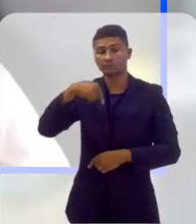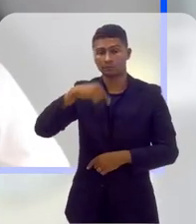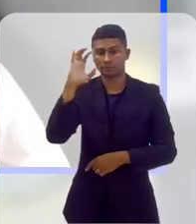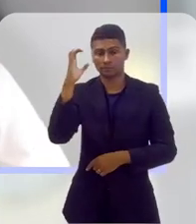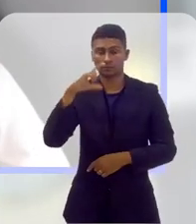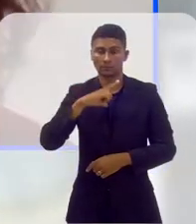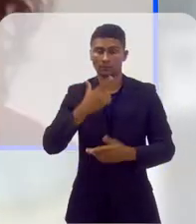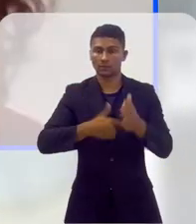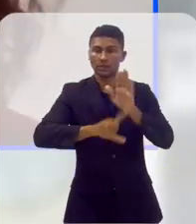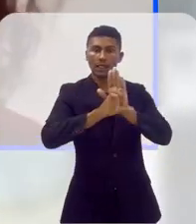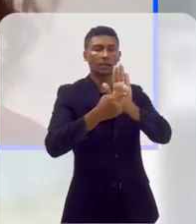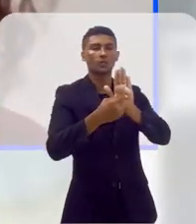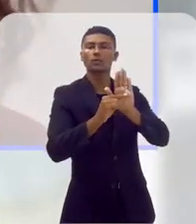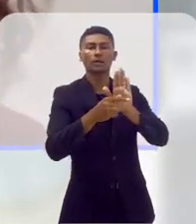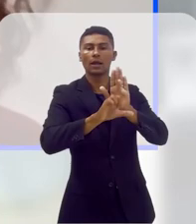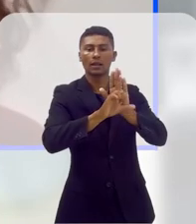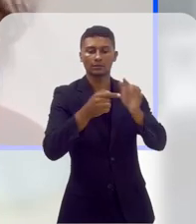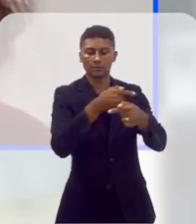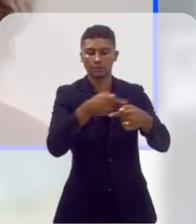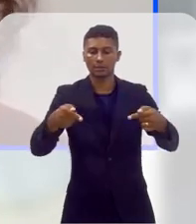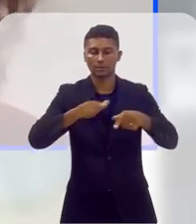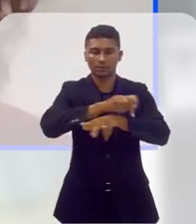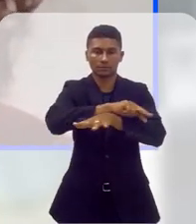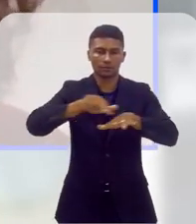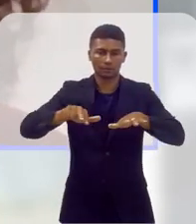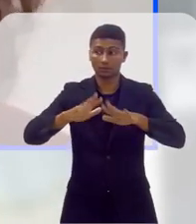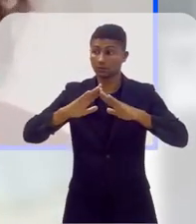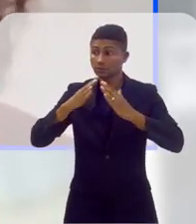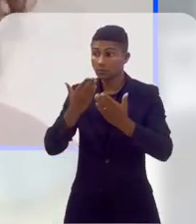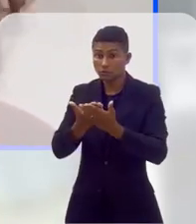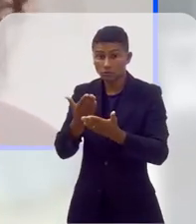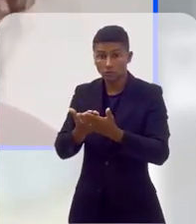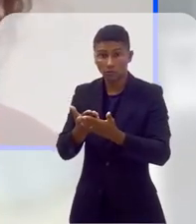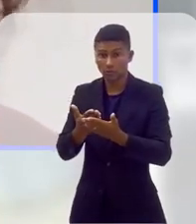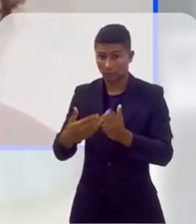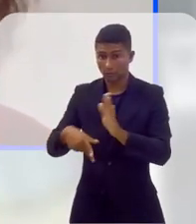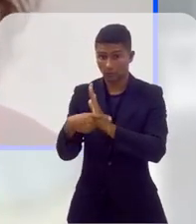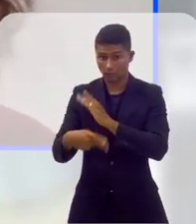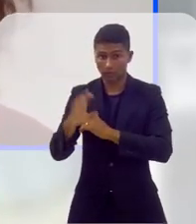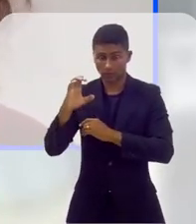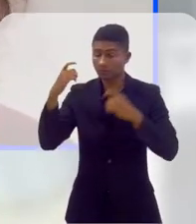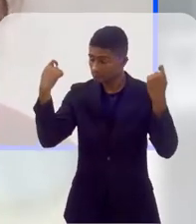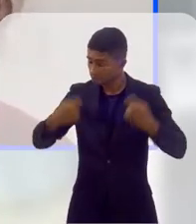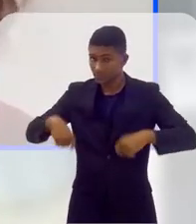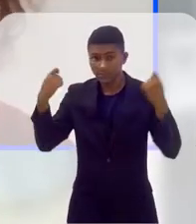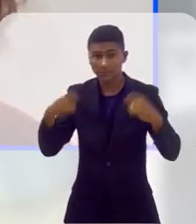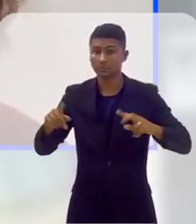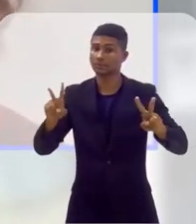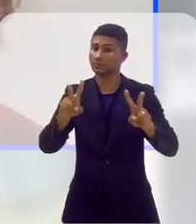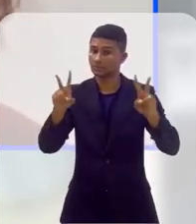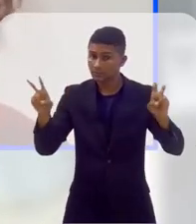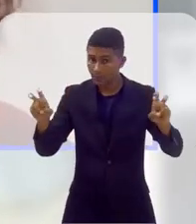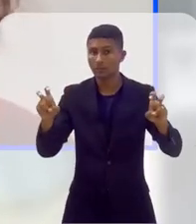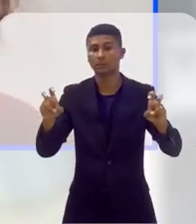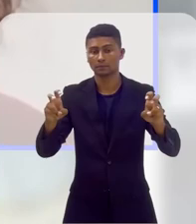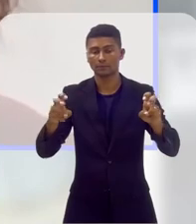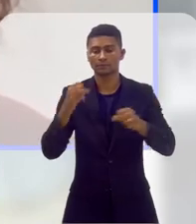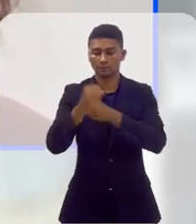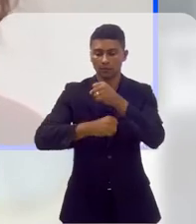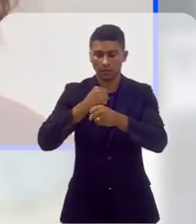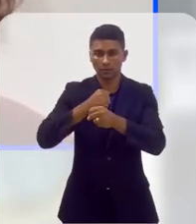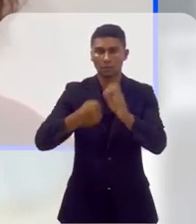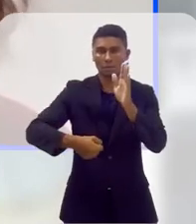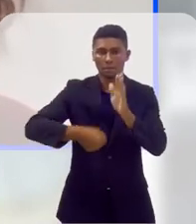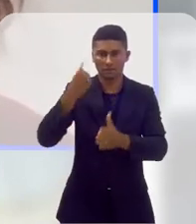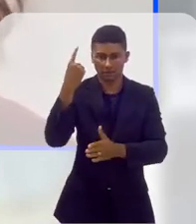uma lei que se chama Lei da Semana da Diversidade em que as escolas da rede precisam trabalhar esse tema uma vez ao ano nas